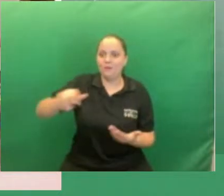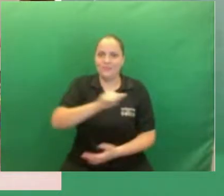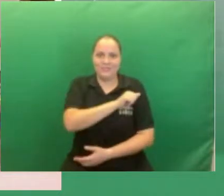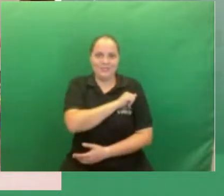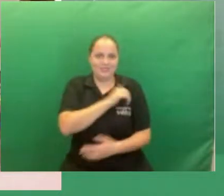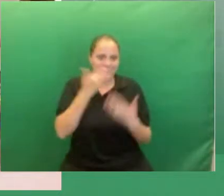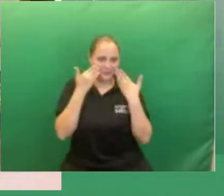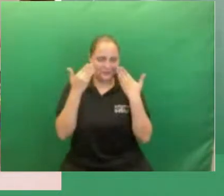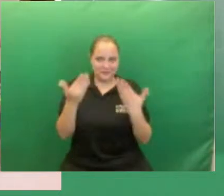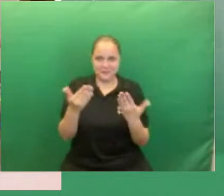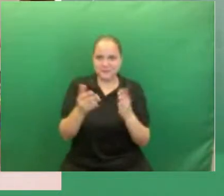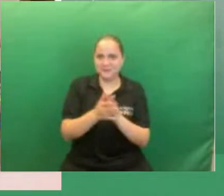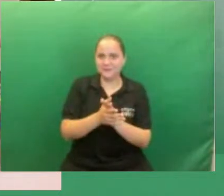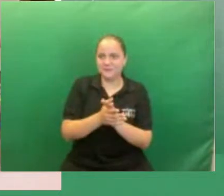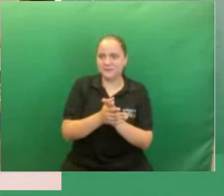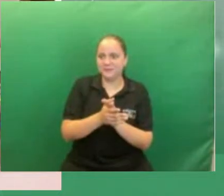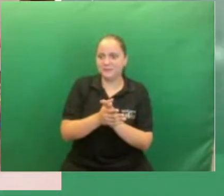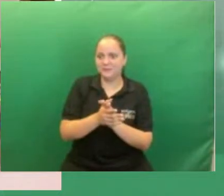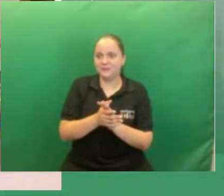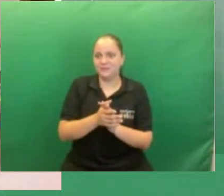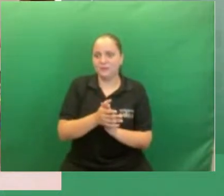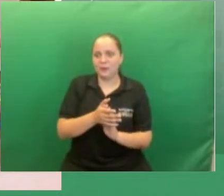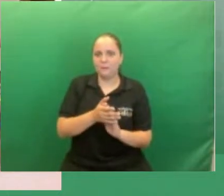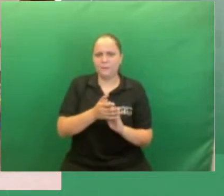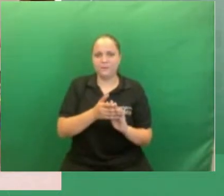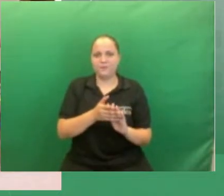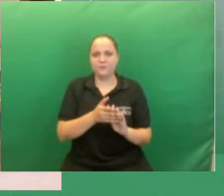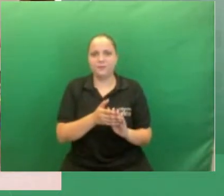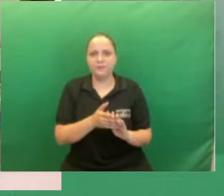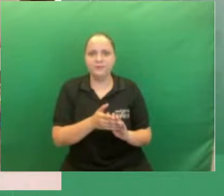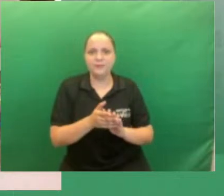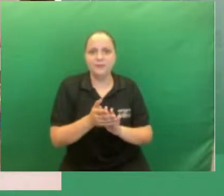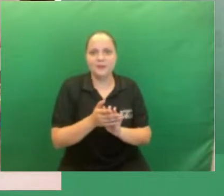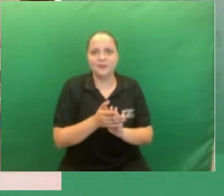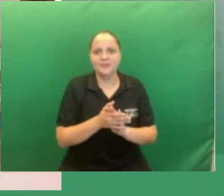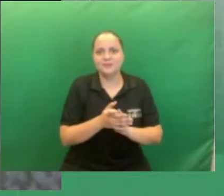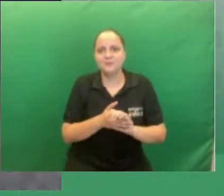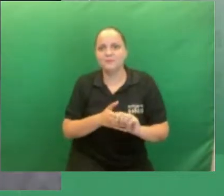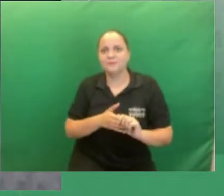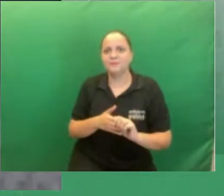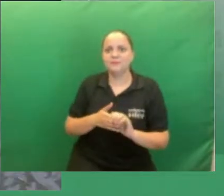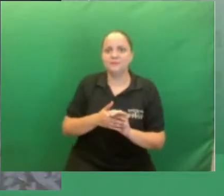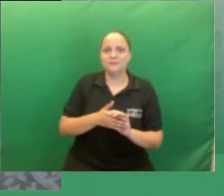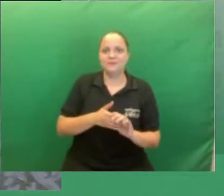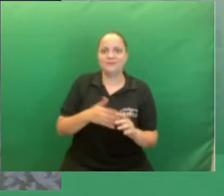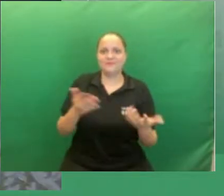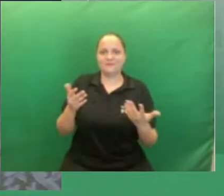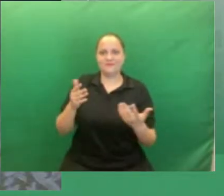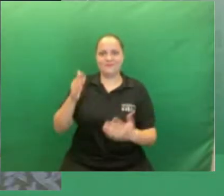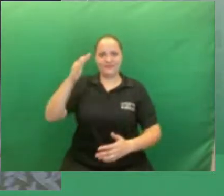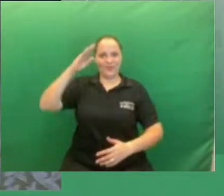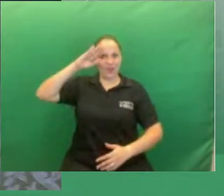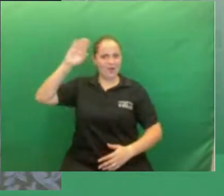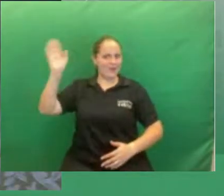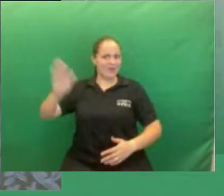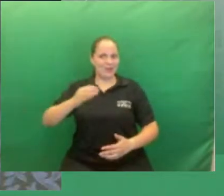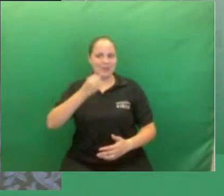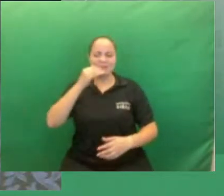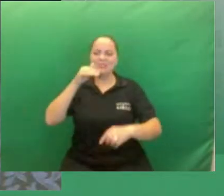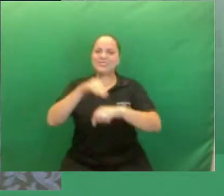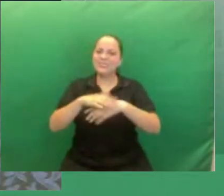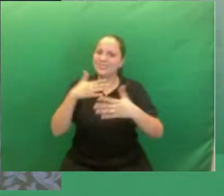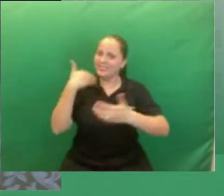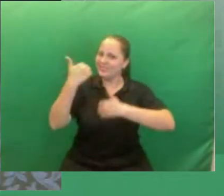conto Nós Mudemos de Fidêncio Boga. Sim. Olá, boa noite, tudo bem?